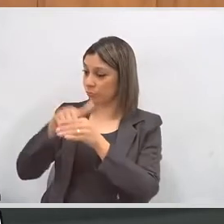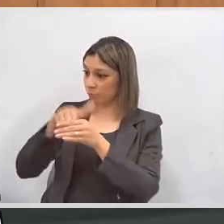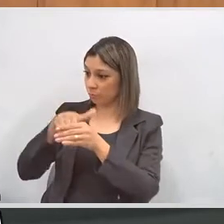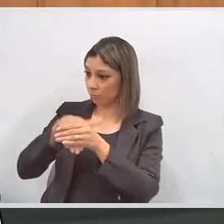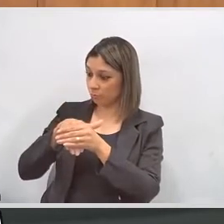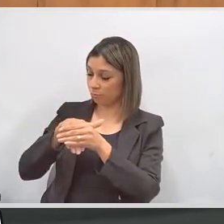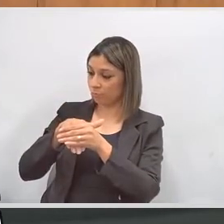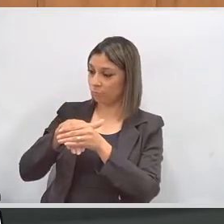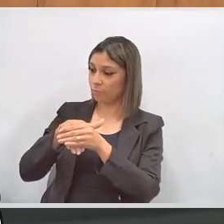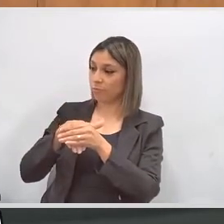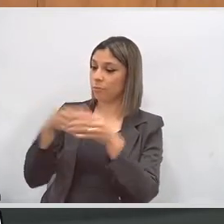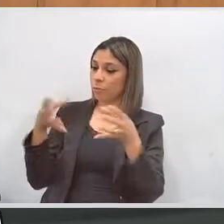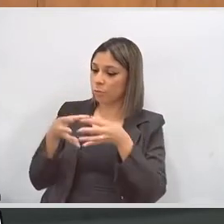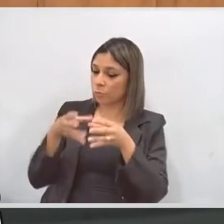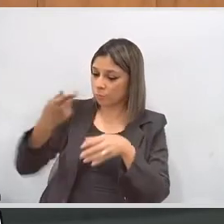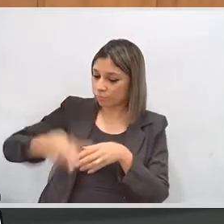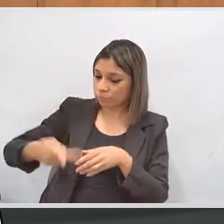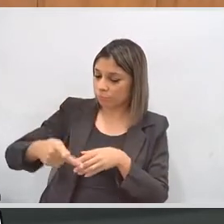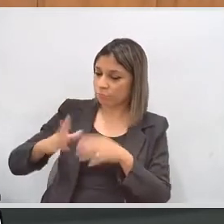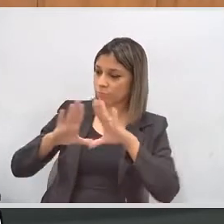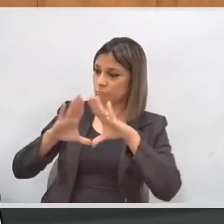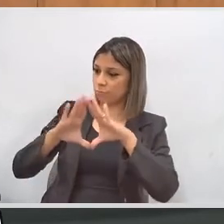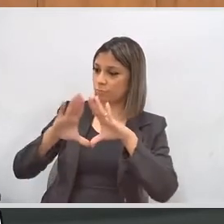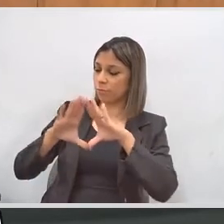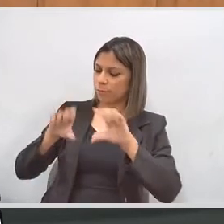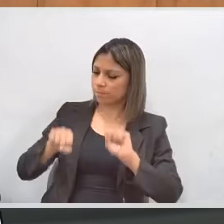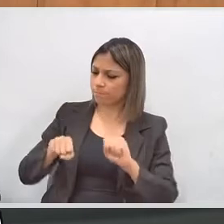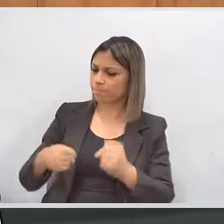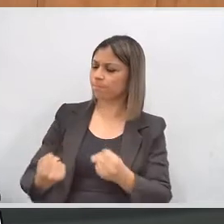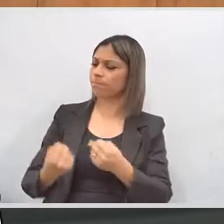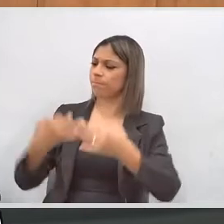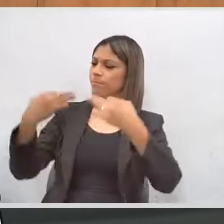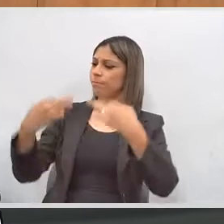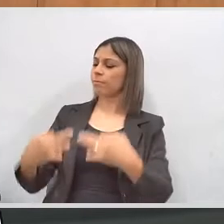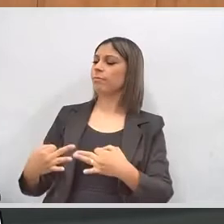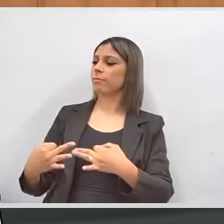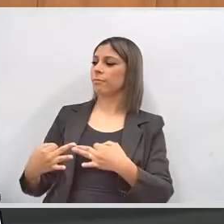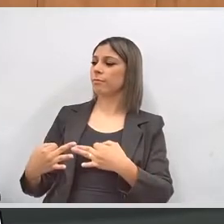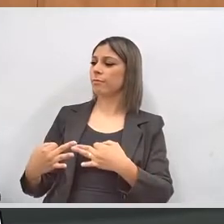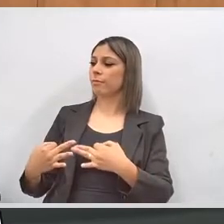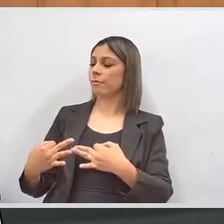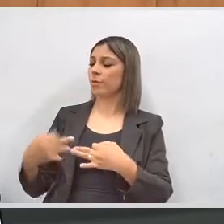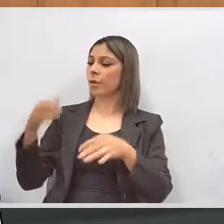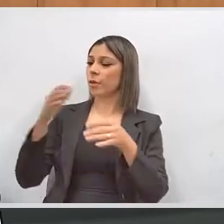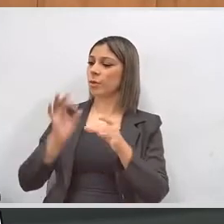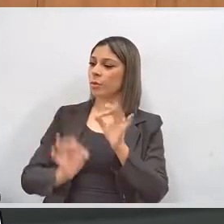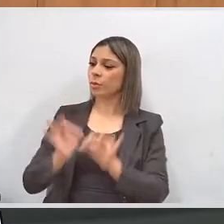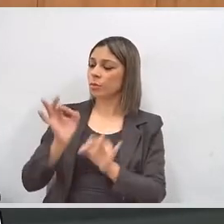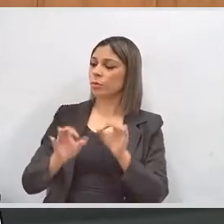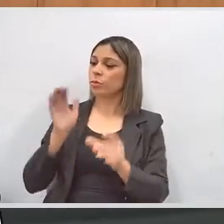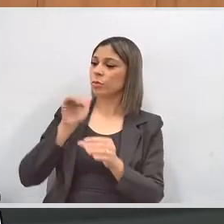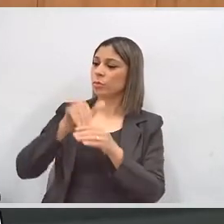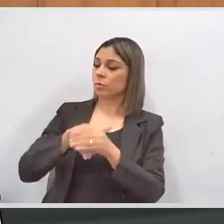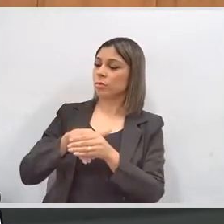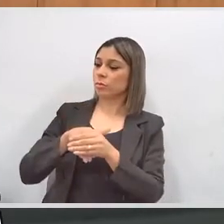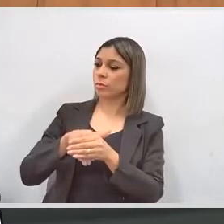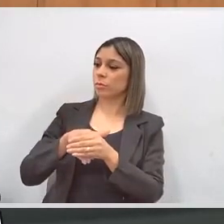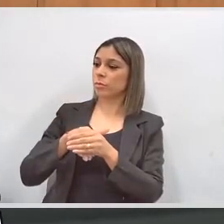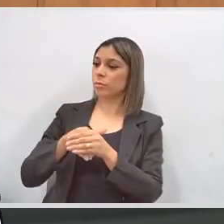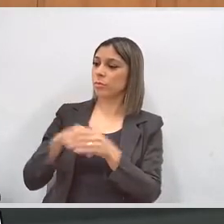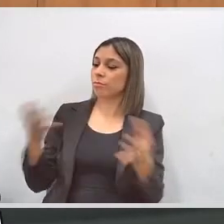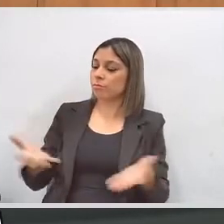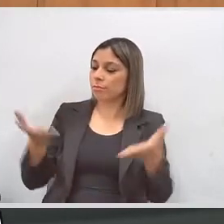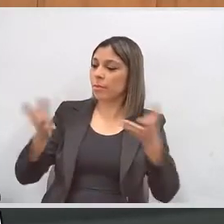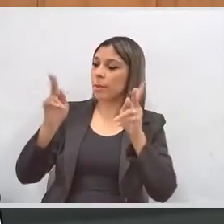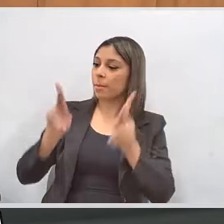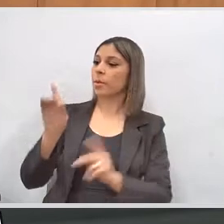da votação, esta comissão associa-se ao esforço e determinação da Justiça Eleitoral para incentivar